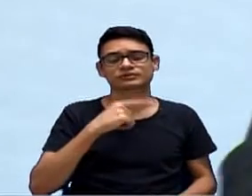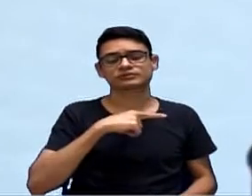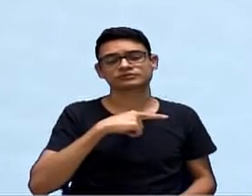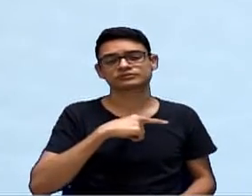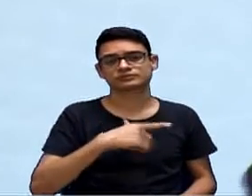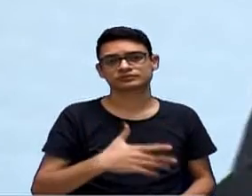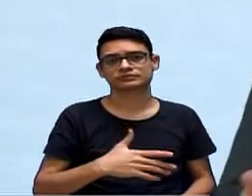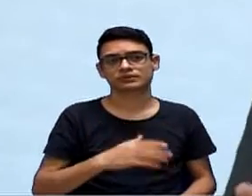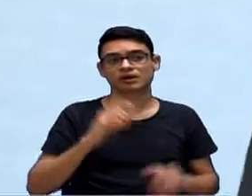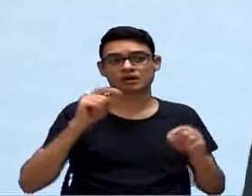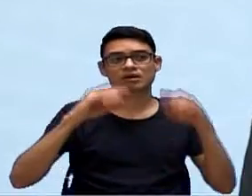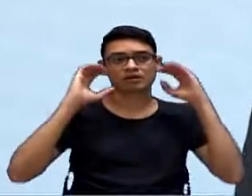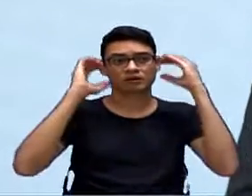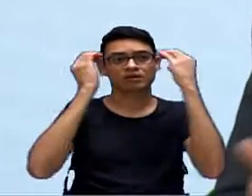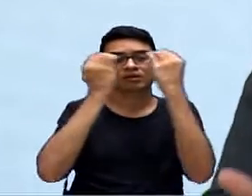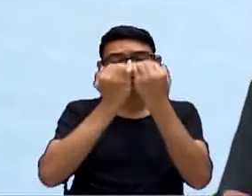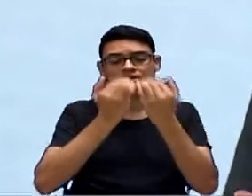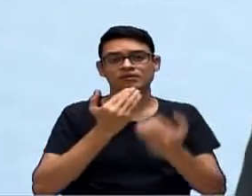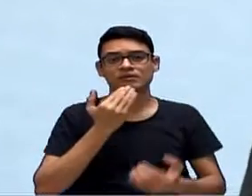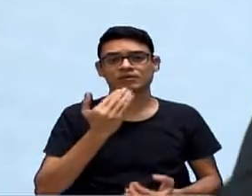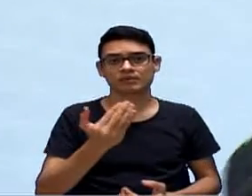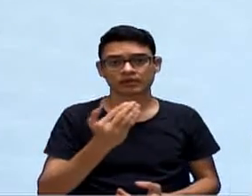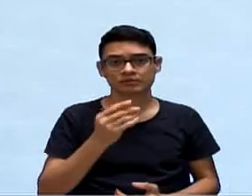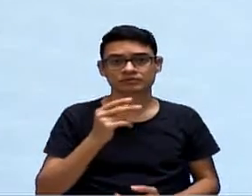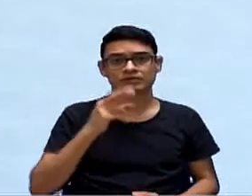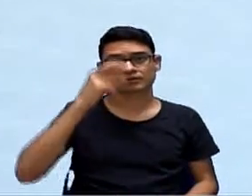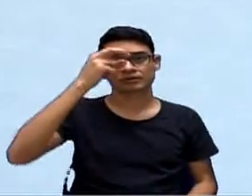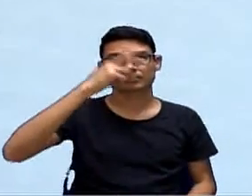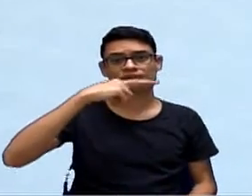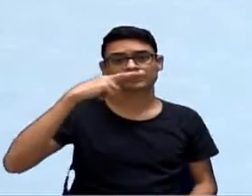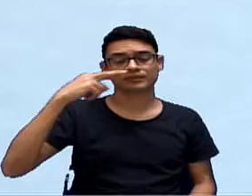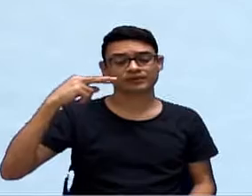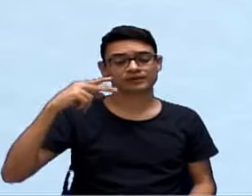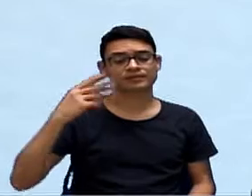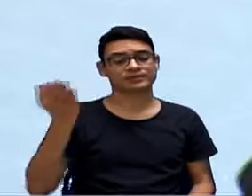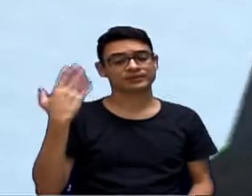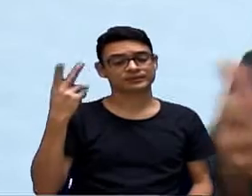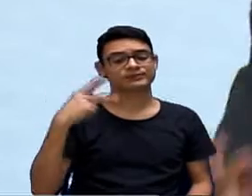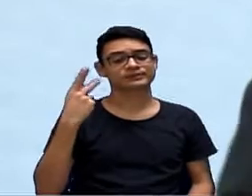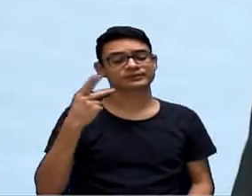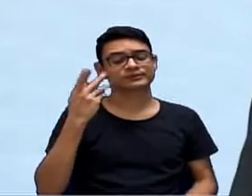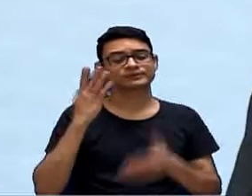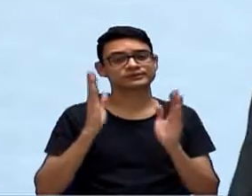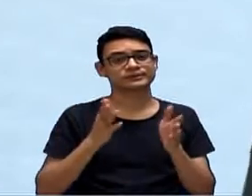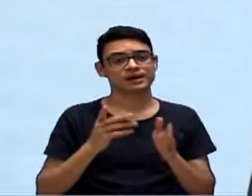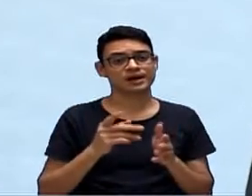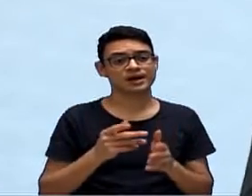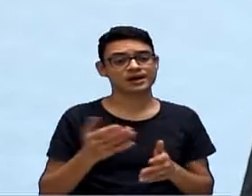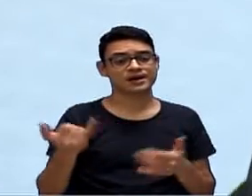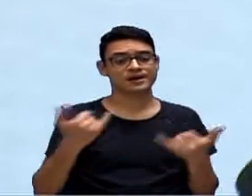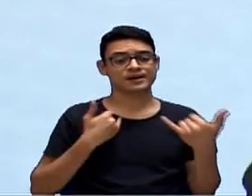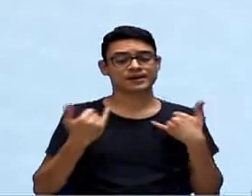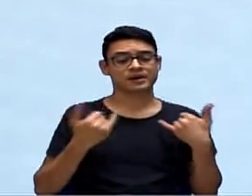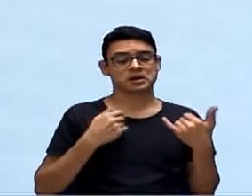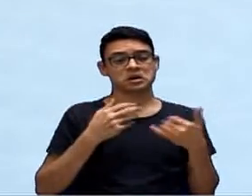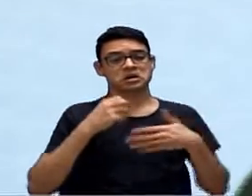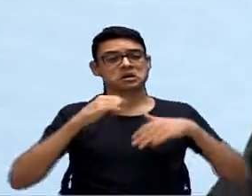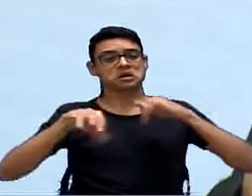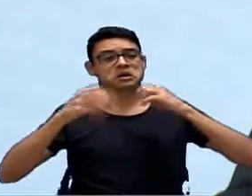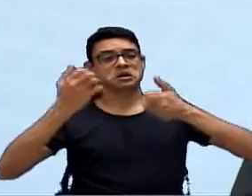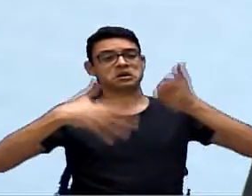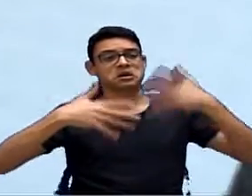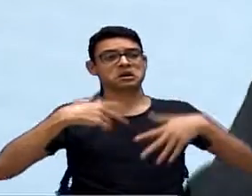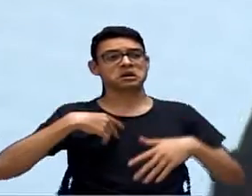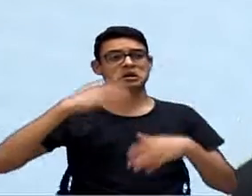essa Casa de Leis. E o prefeito, ele já foi vereador, diz muitas vezes esse é o discurso que respeita essa Casa de Leis, né? Uma